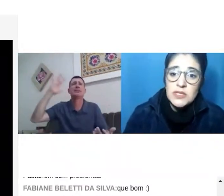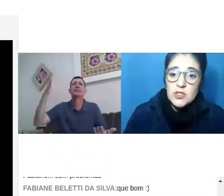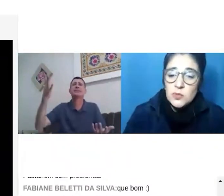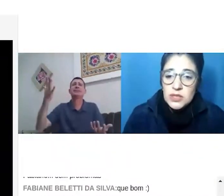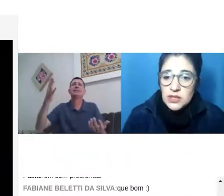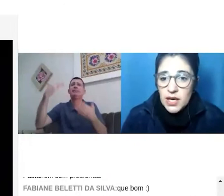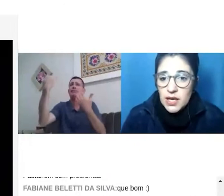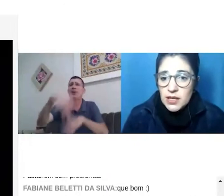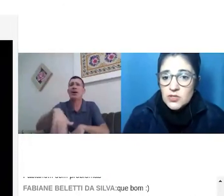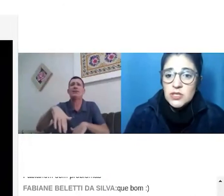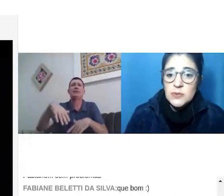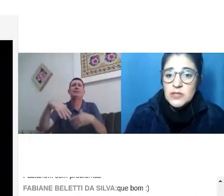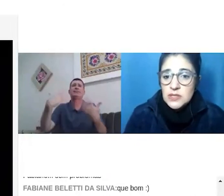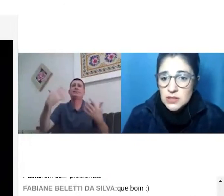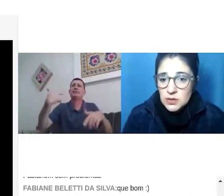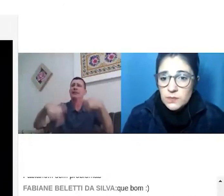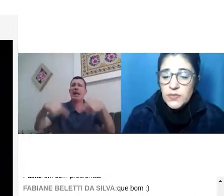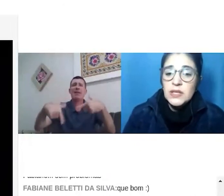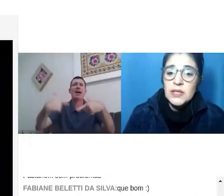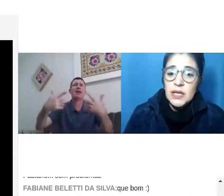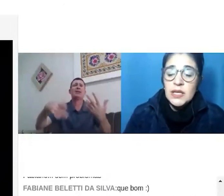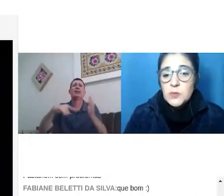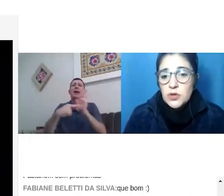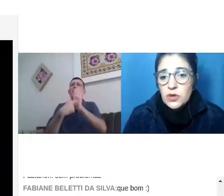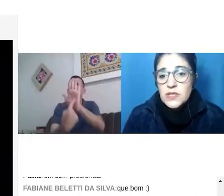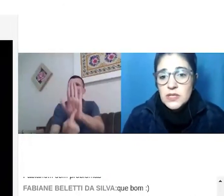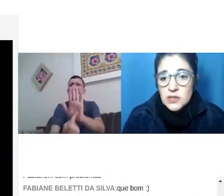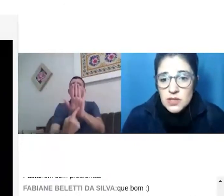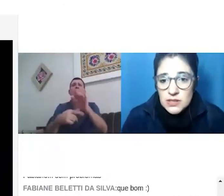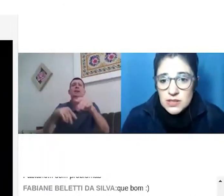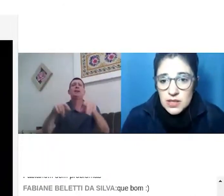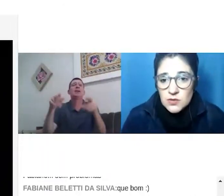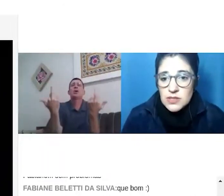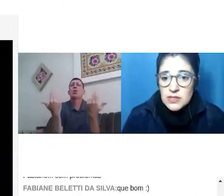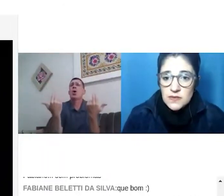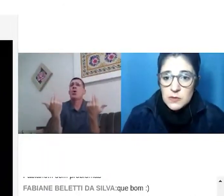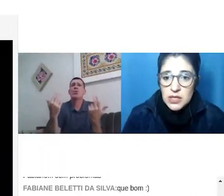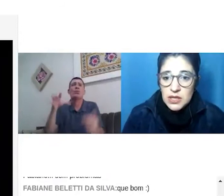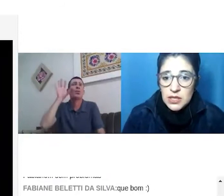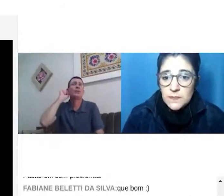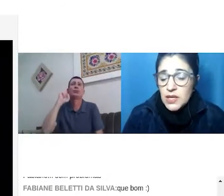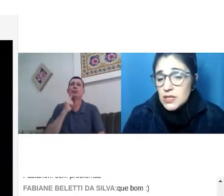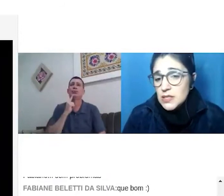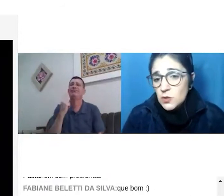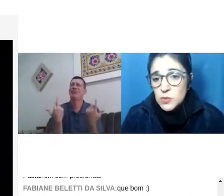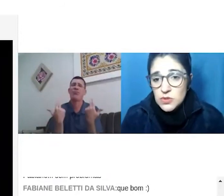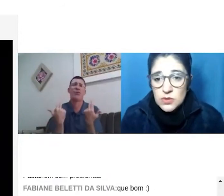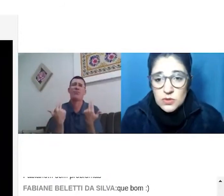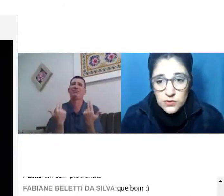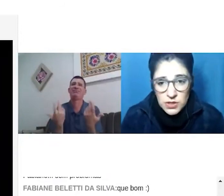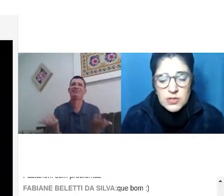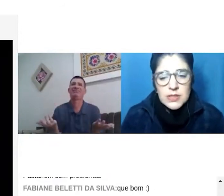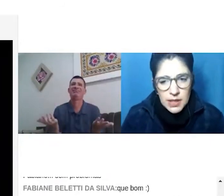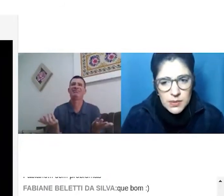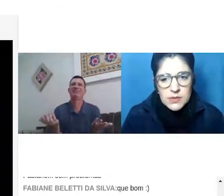Só precisa de materiais, de adaptação, que as provas e as teorias estejam acessíveis para ele. Assim como as pessoas